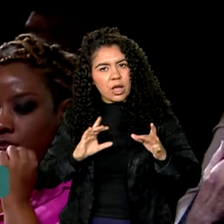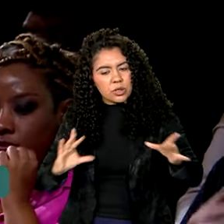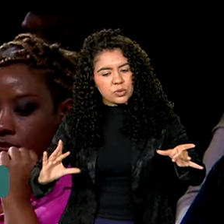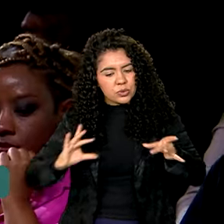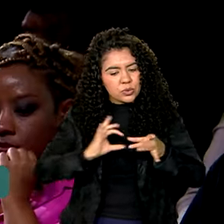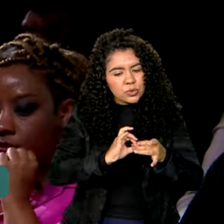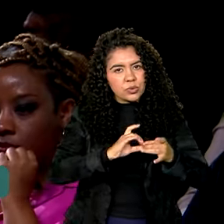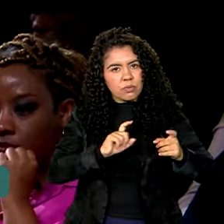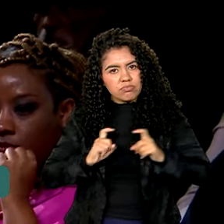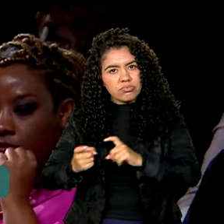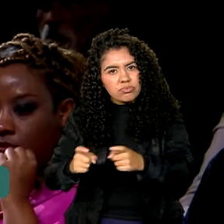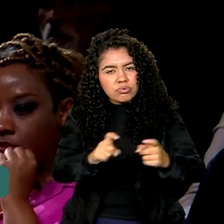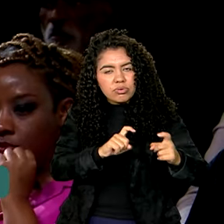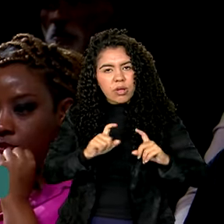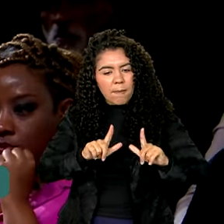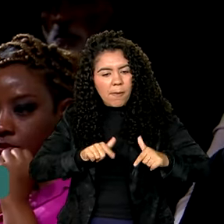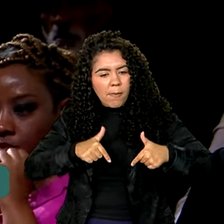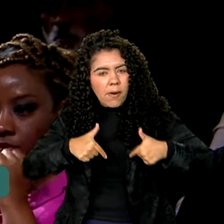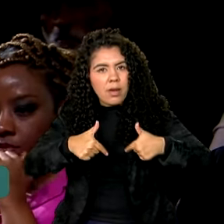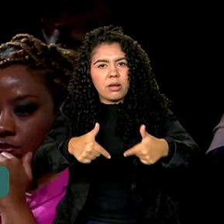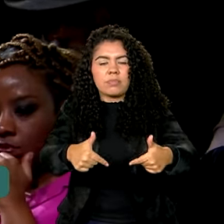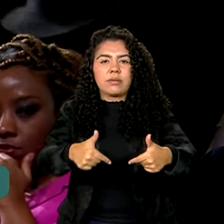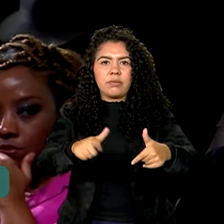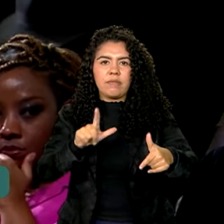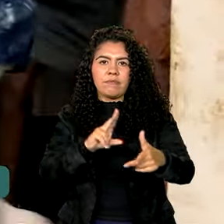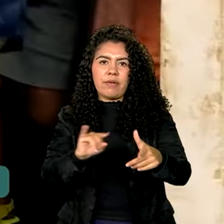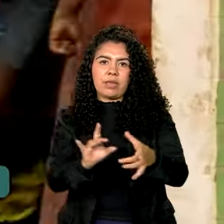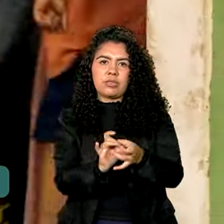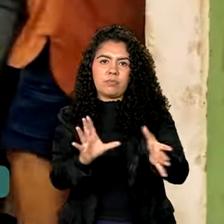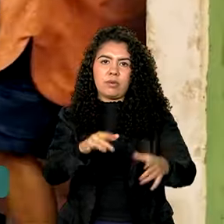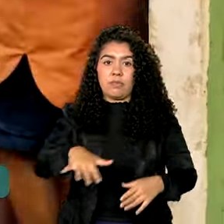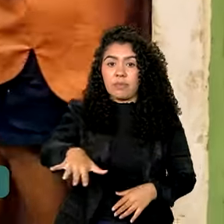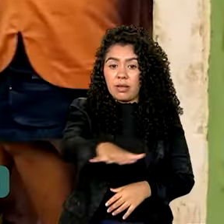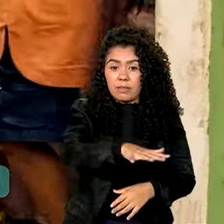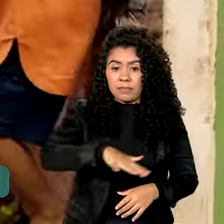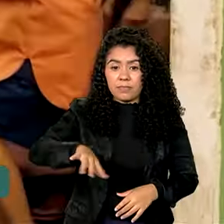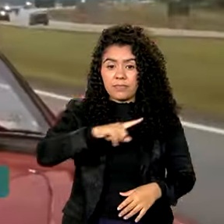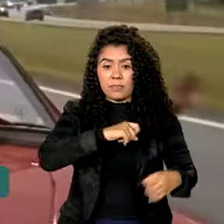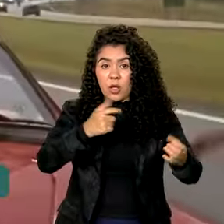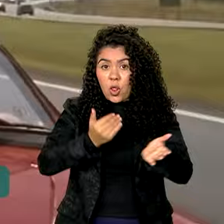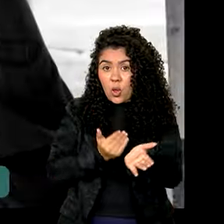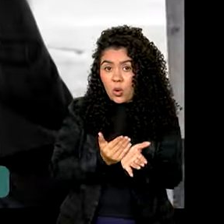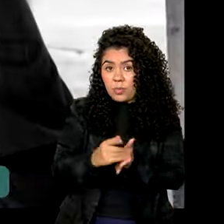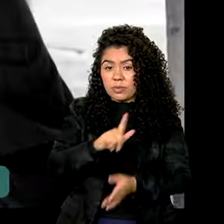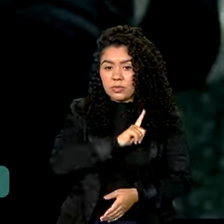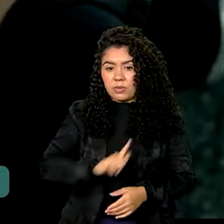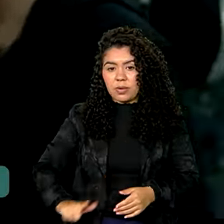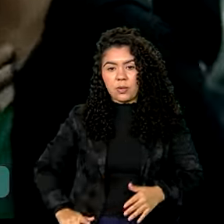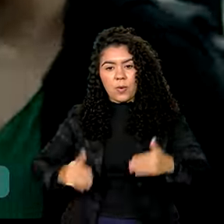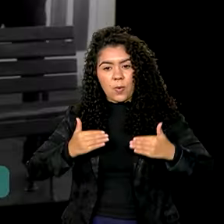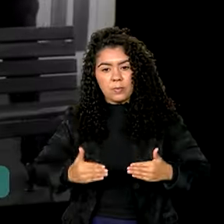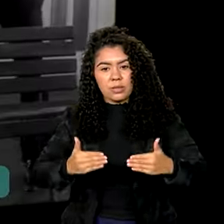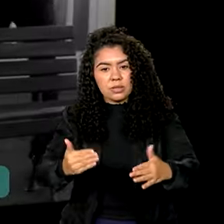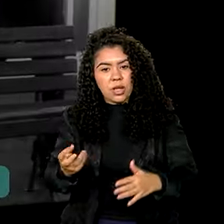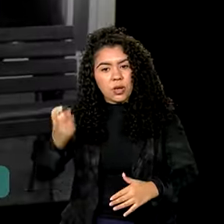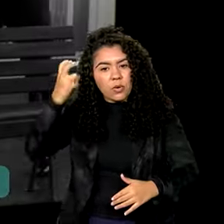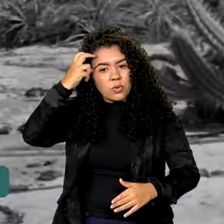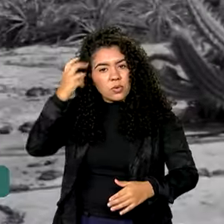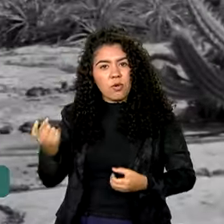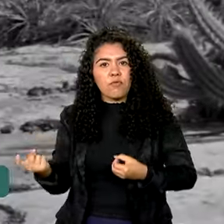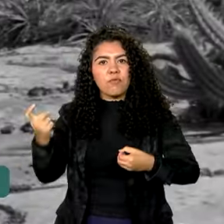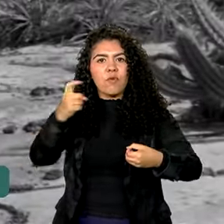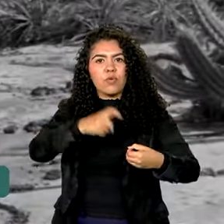e isso rapidamente vai estar disponível para todo o setor. Desde o início do governo, o Ministério da Cultura voltou a ter